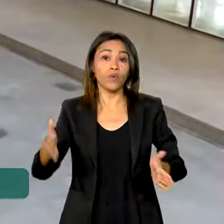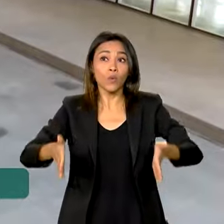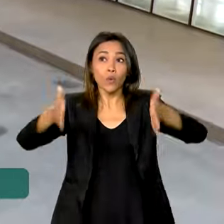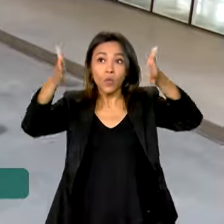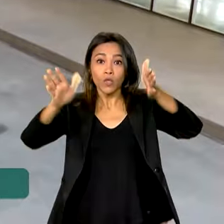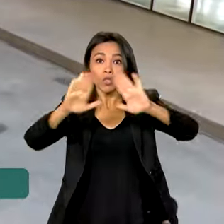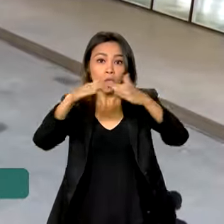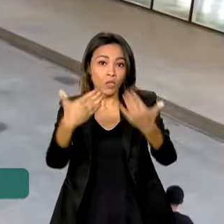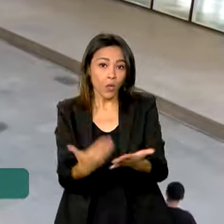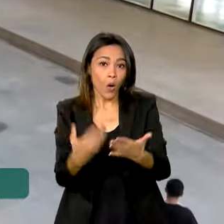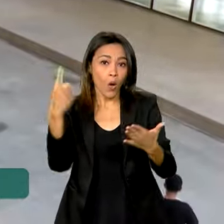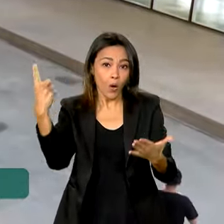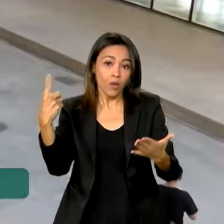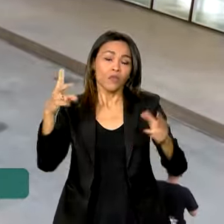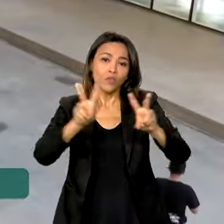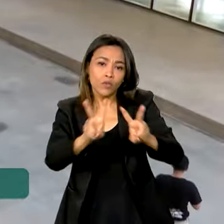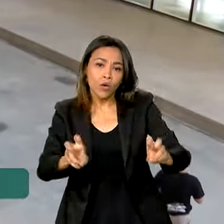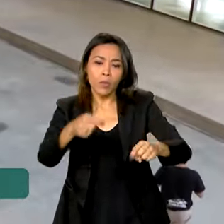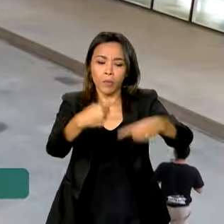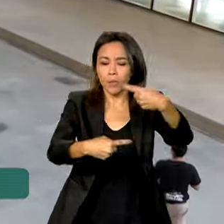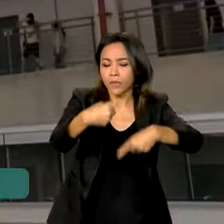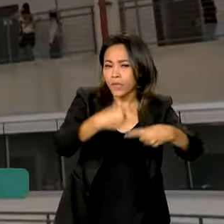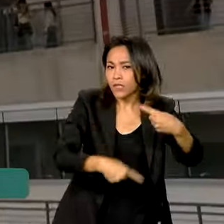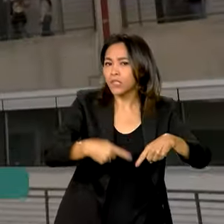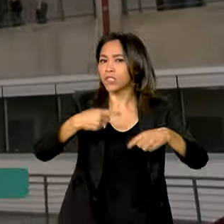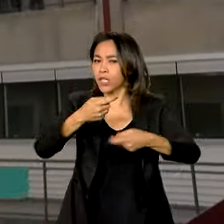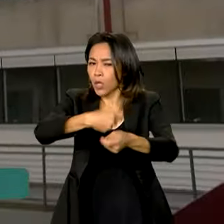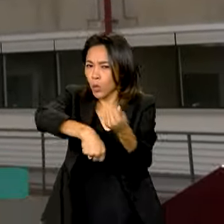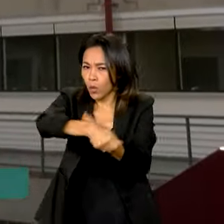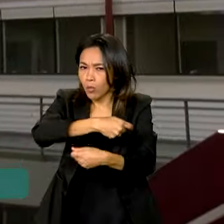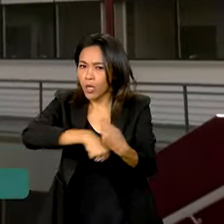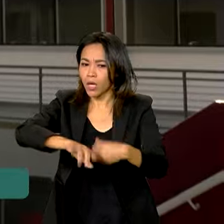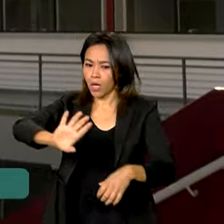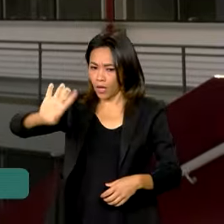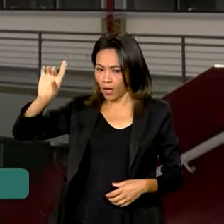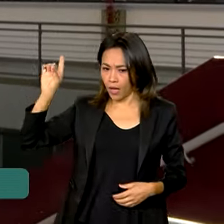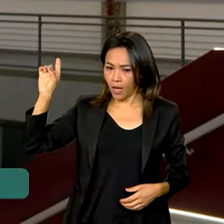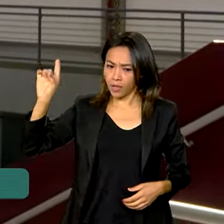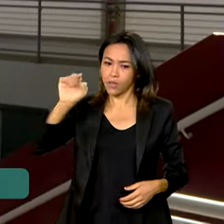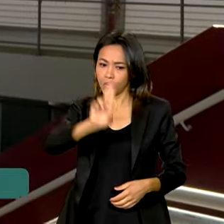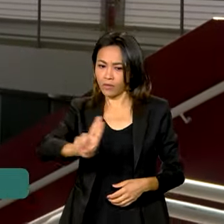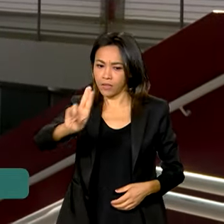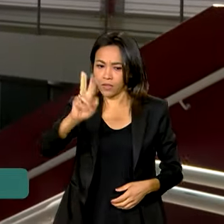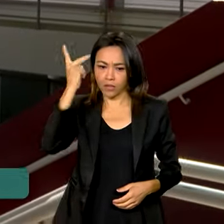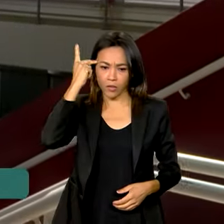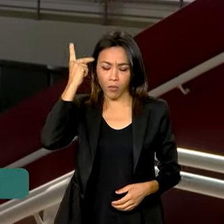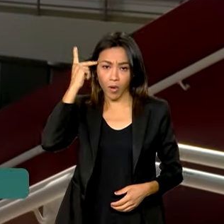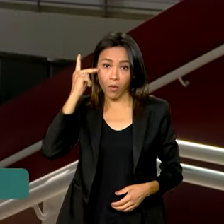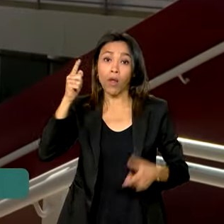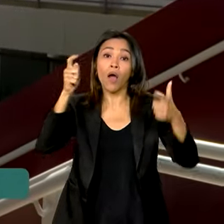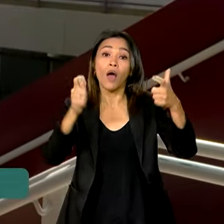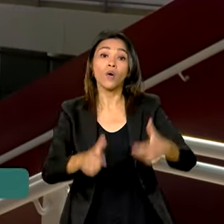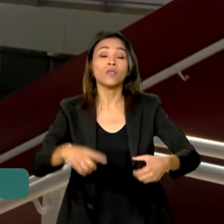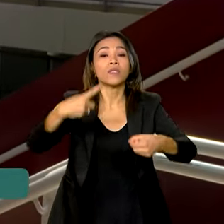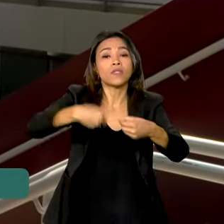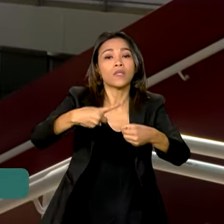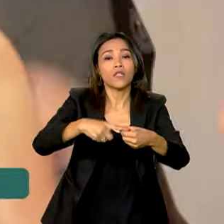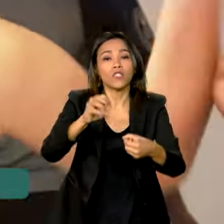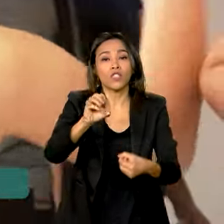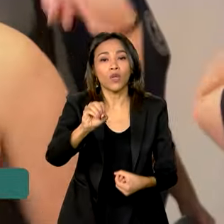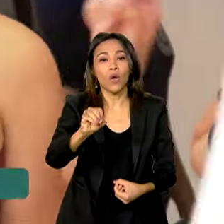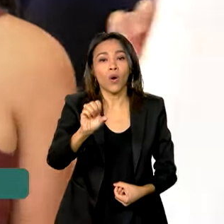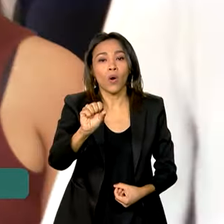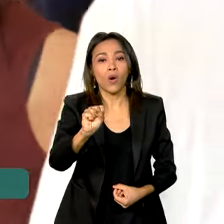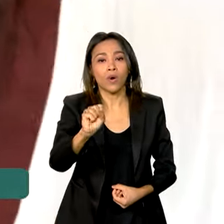Política, Economia e Negócios da Unifesp, a Universidade Federal de São Paulo, em Osasco, vai receber